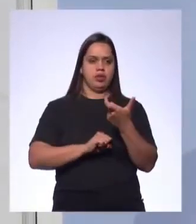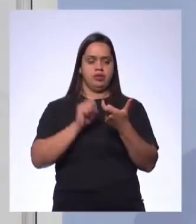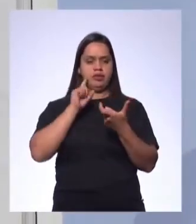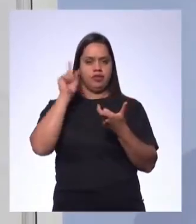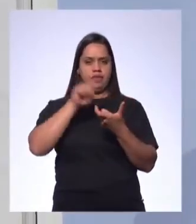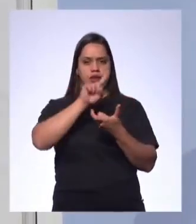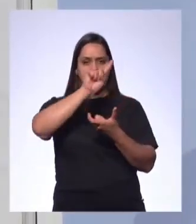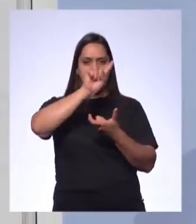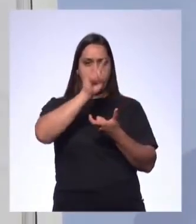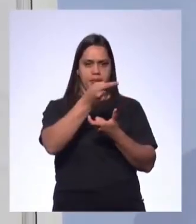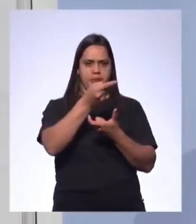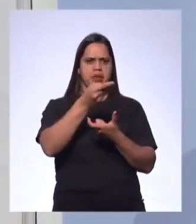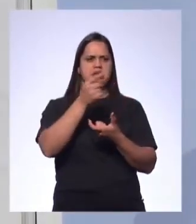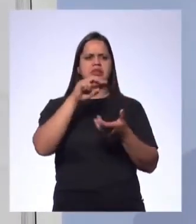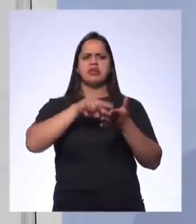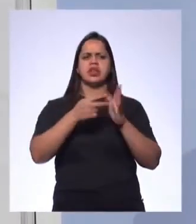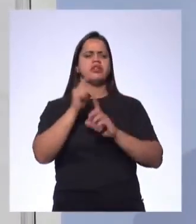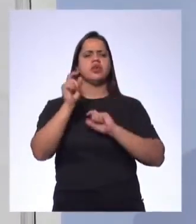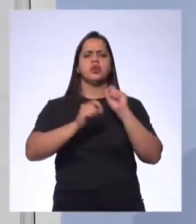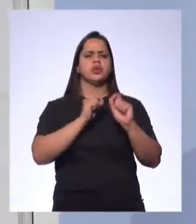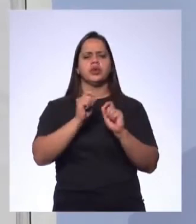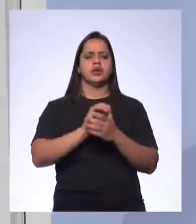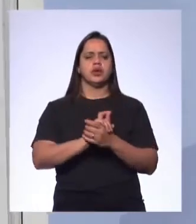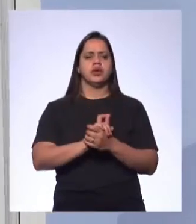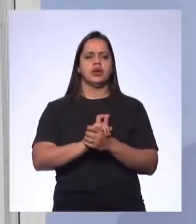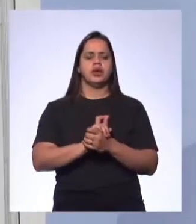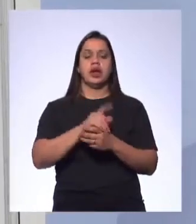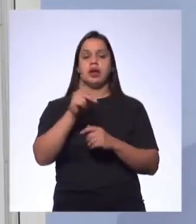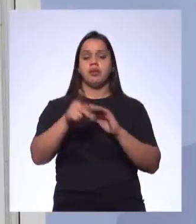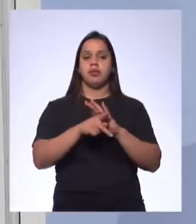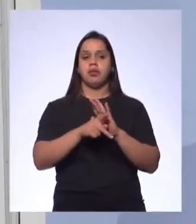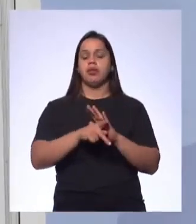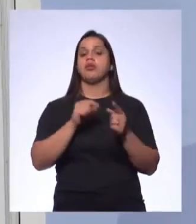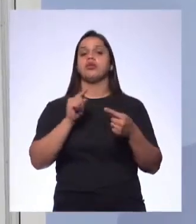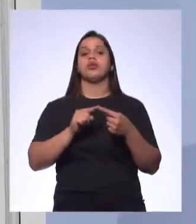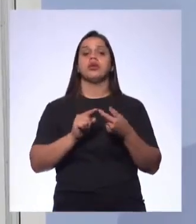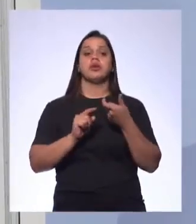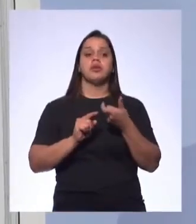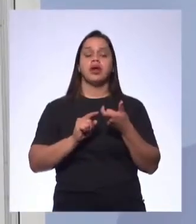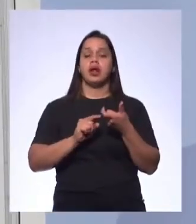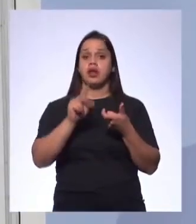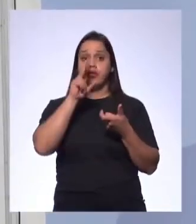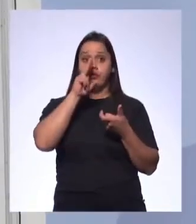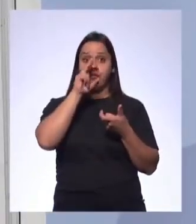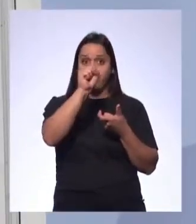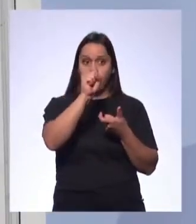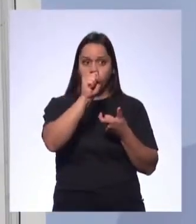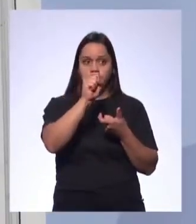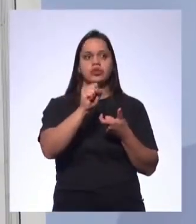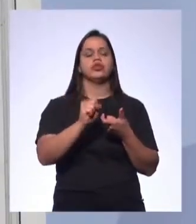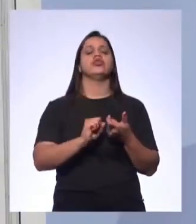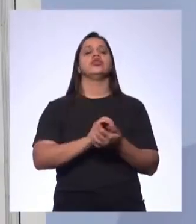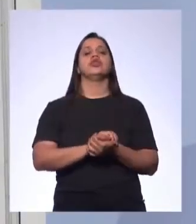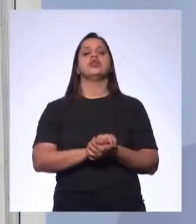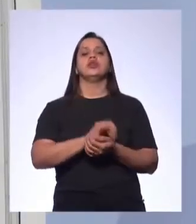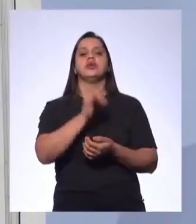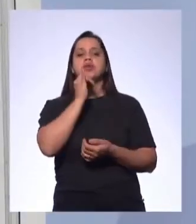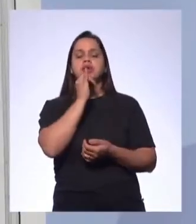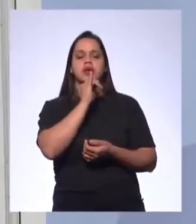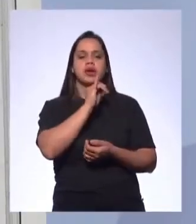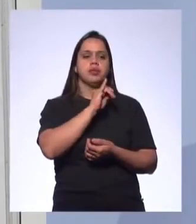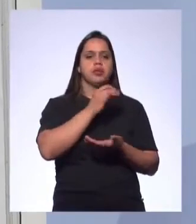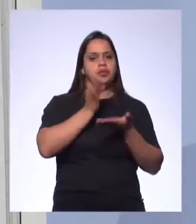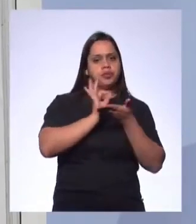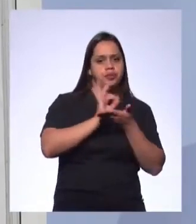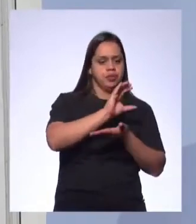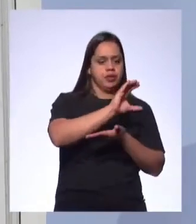palavra. O que simboliza esse apóstrofe? Sílaba tônica. A sílaba tônica é a sílaba forte, não é? Por exemplo, K-Fé. Qual